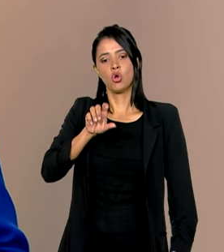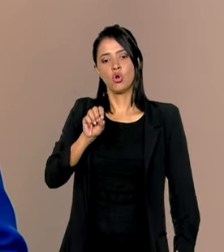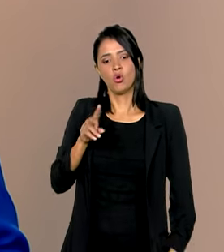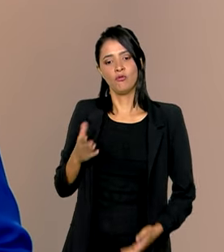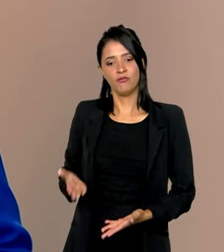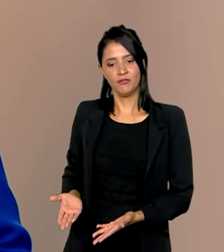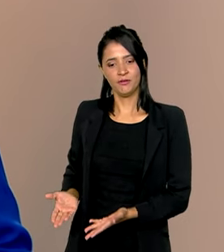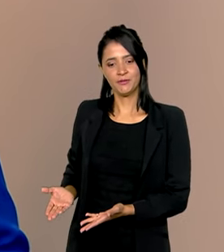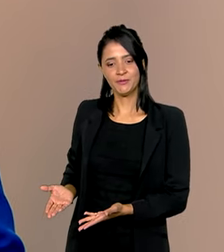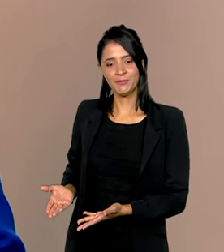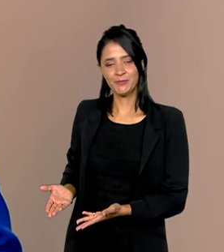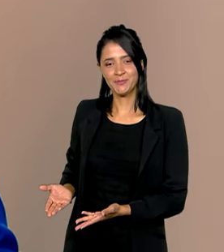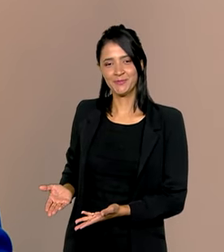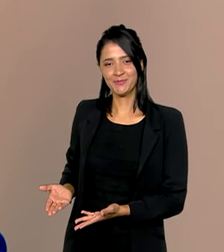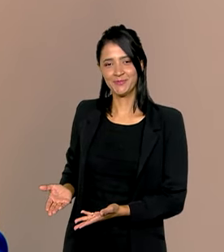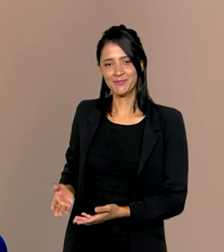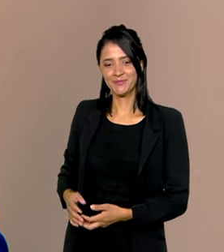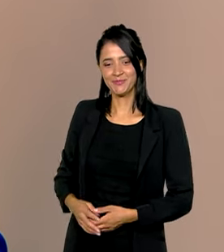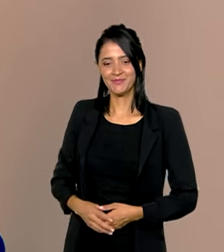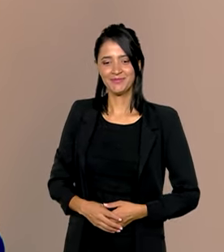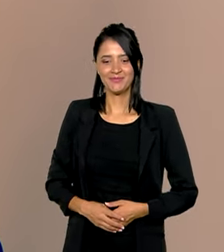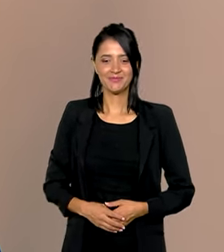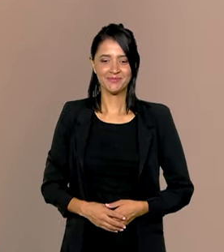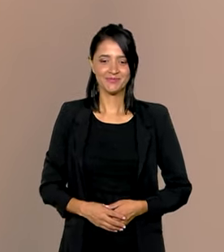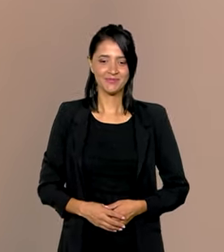.inss.br.